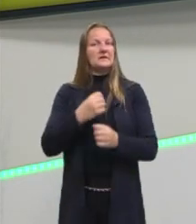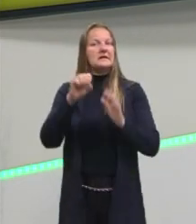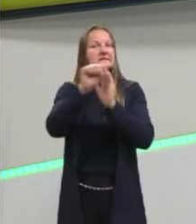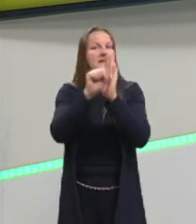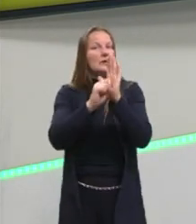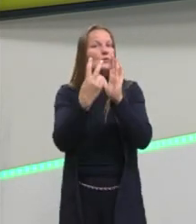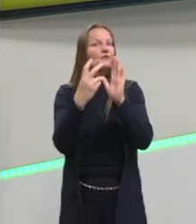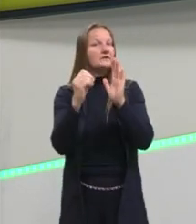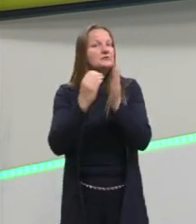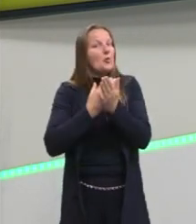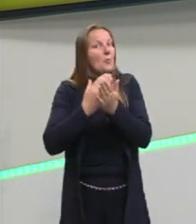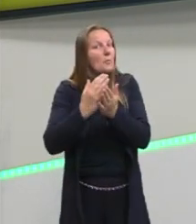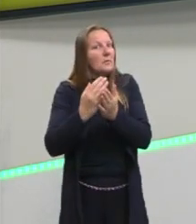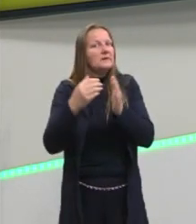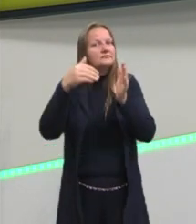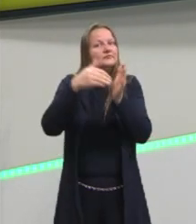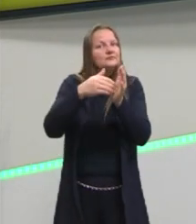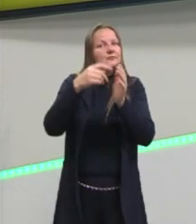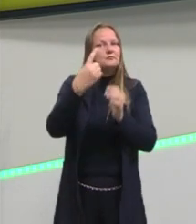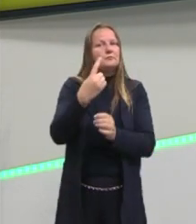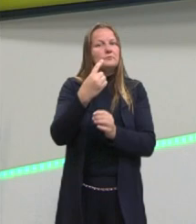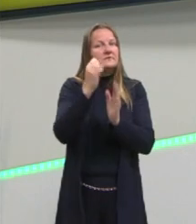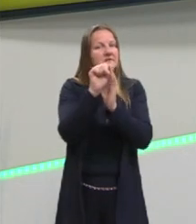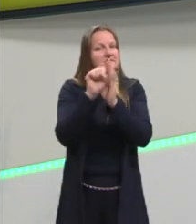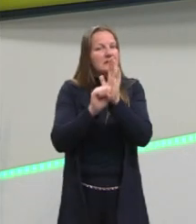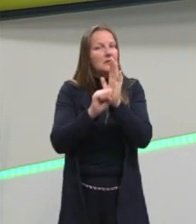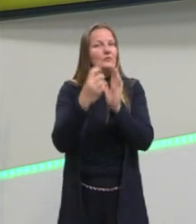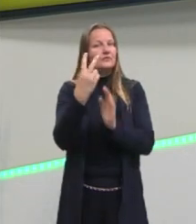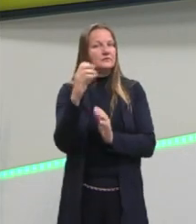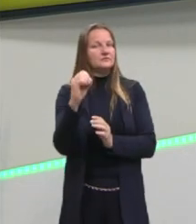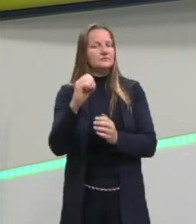século XX, finalzinho do século XX.